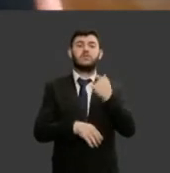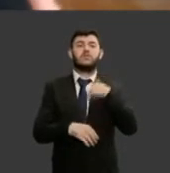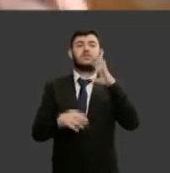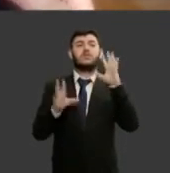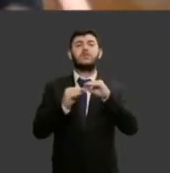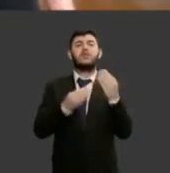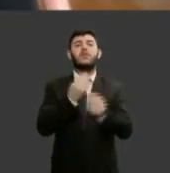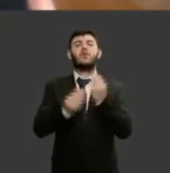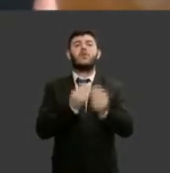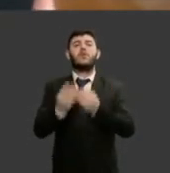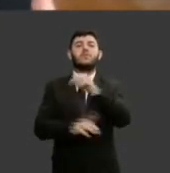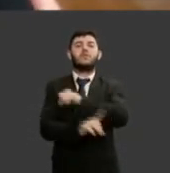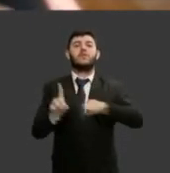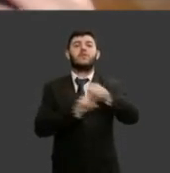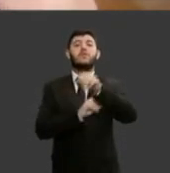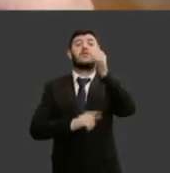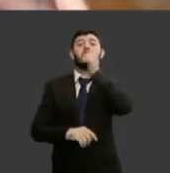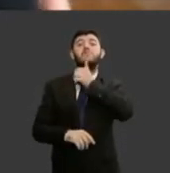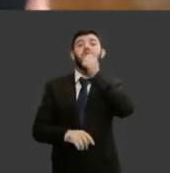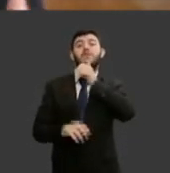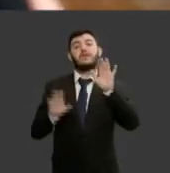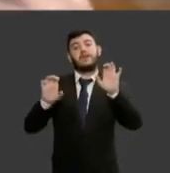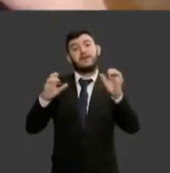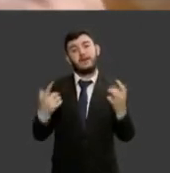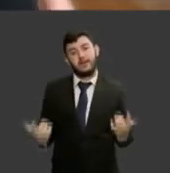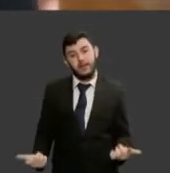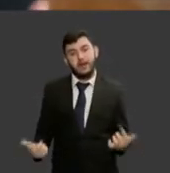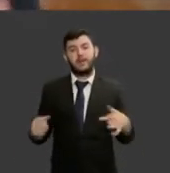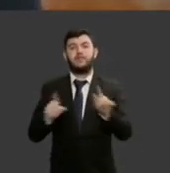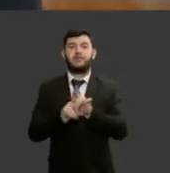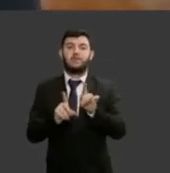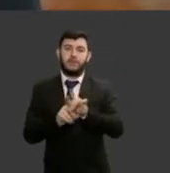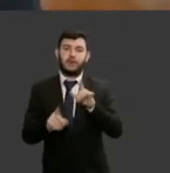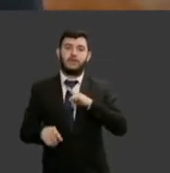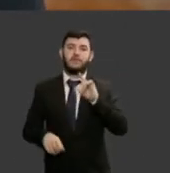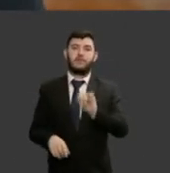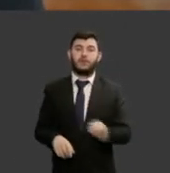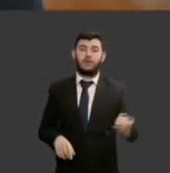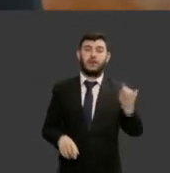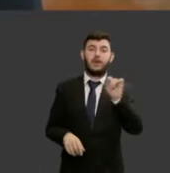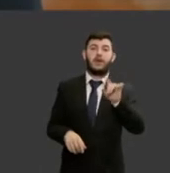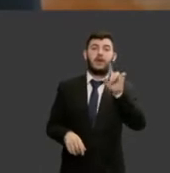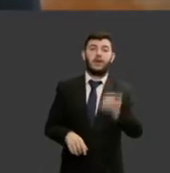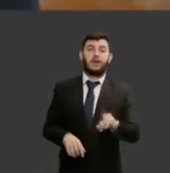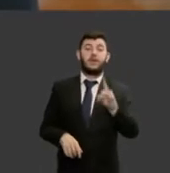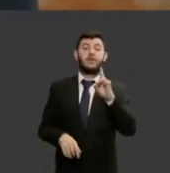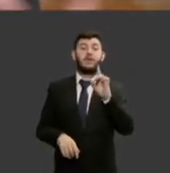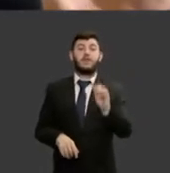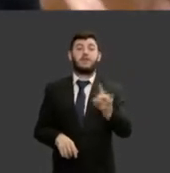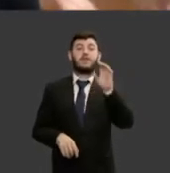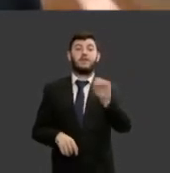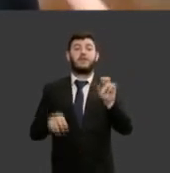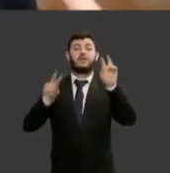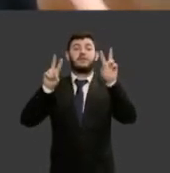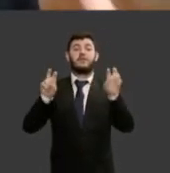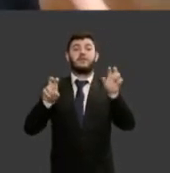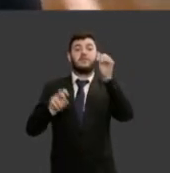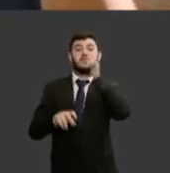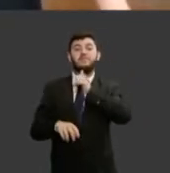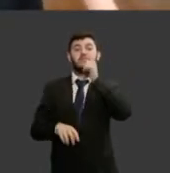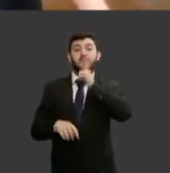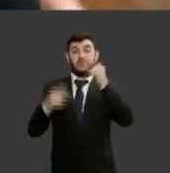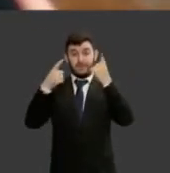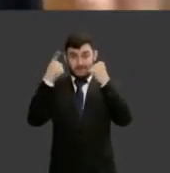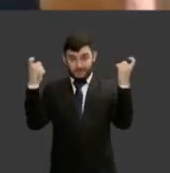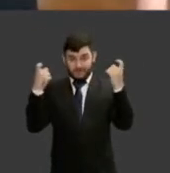sociedade e é claro que daí quando a gente vai e eu vou trazer três dados sobre a violência contra a mulher a situação vai ser